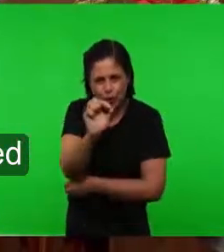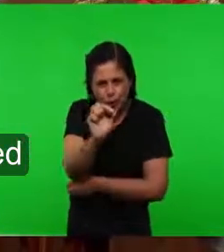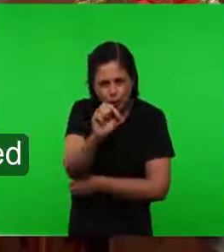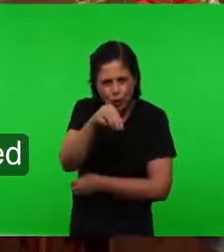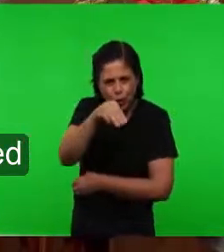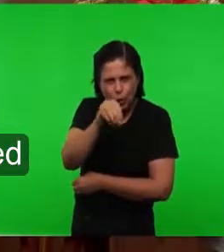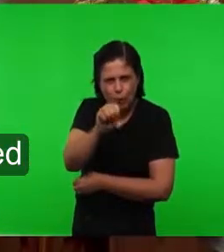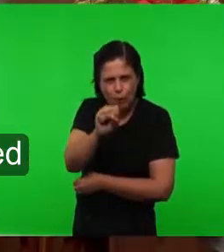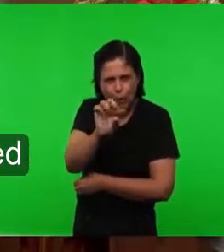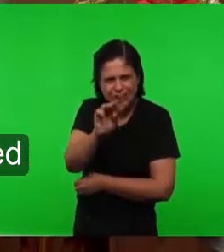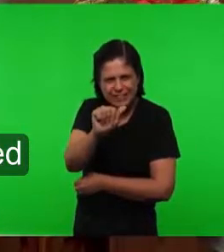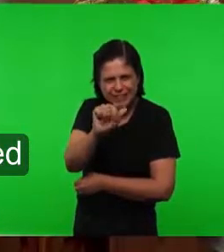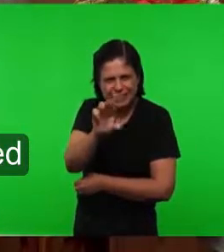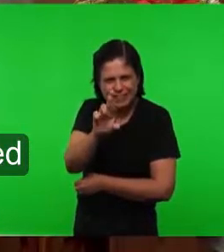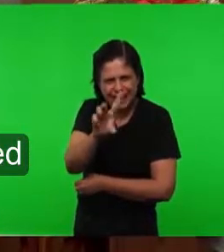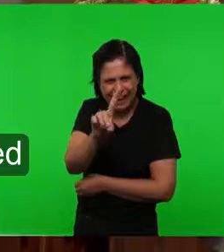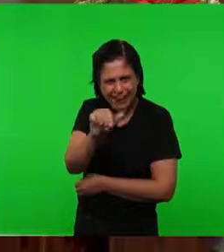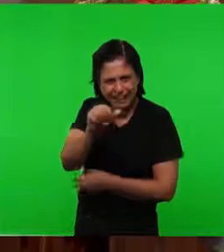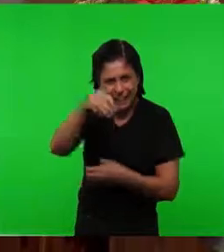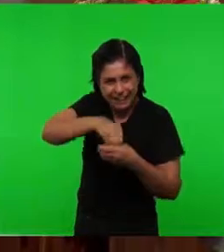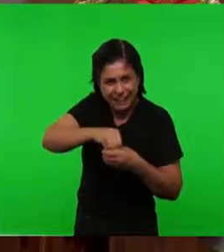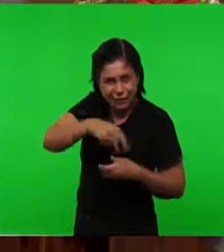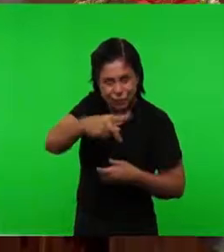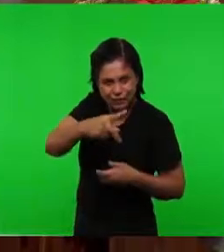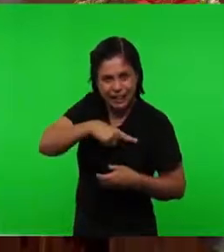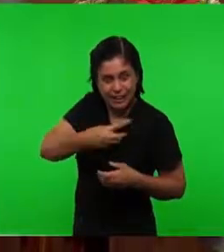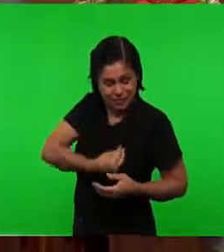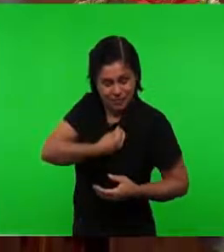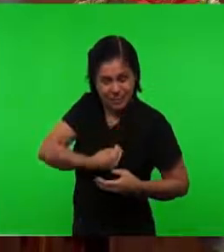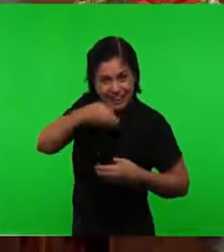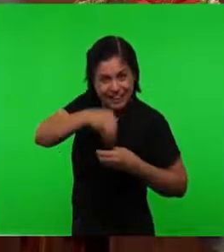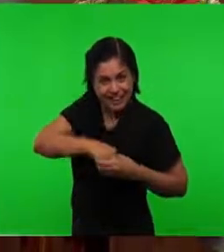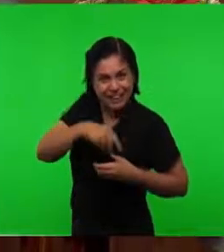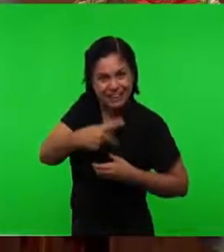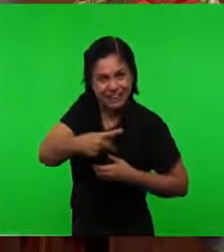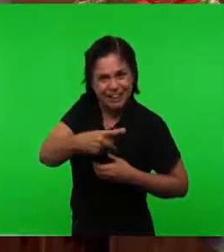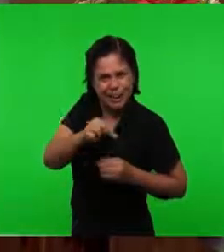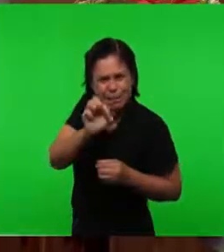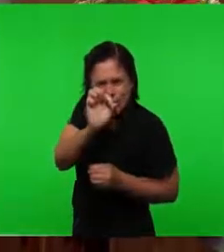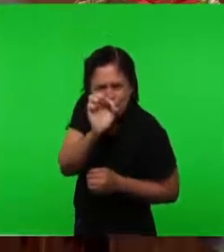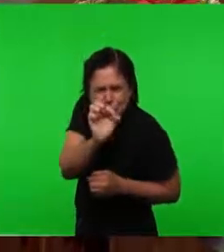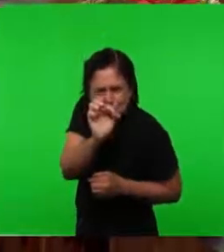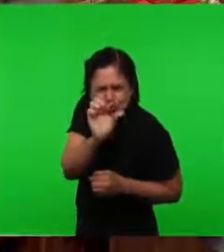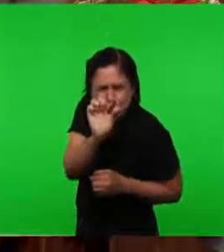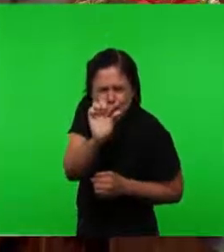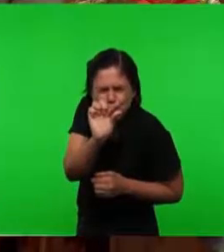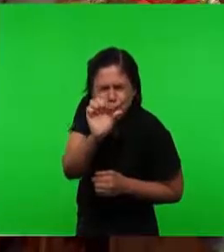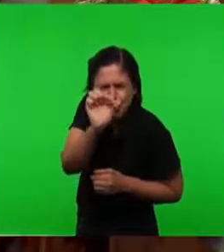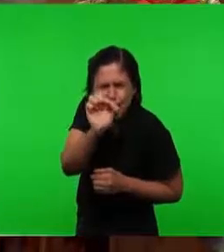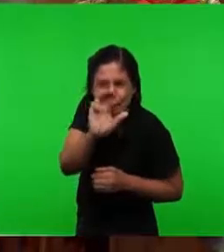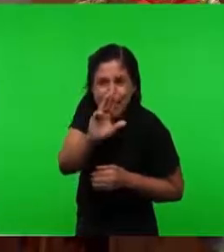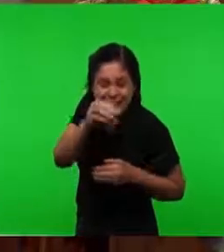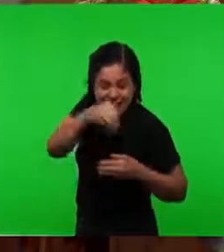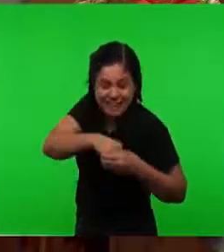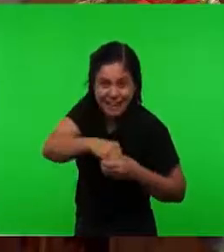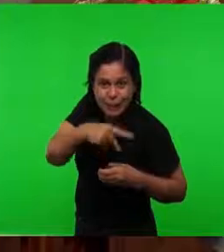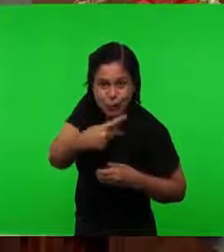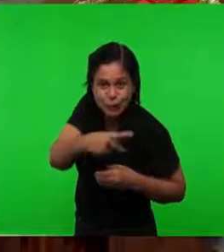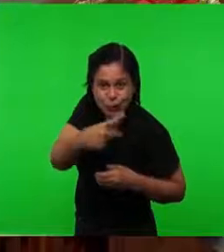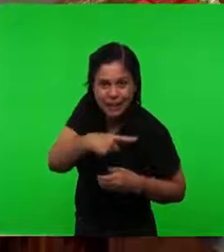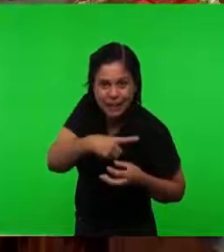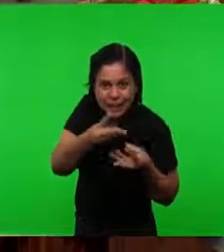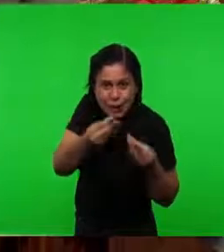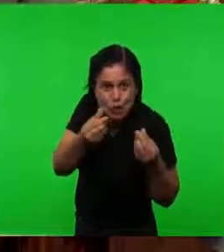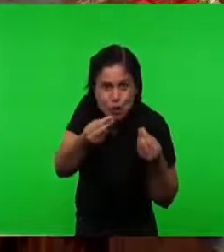Existe Dentro do grão Apesar de ser Pequeno grão Mas tem substâncias Ali